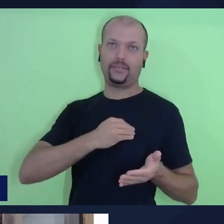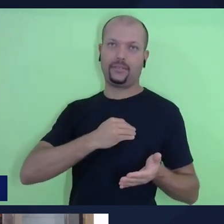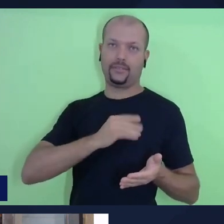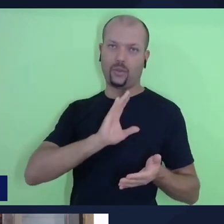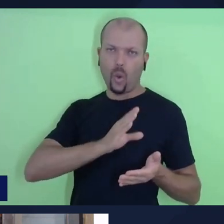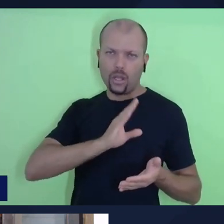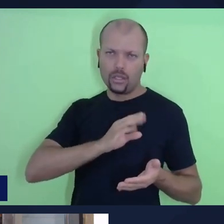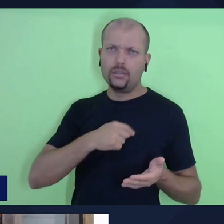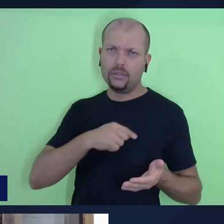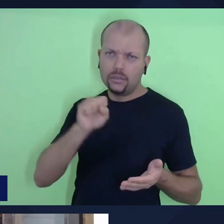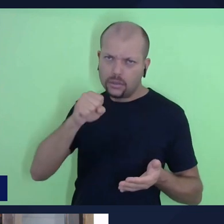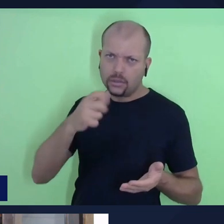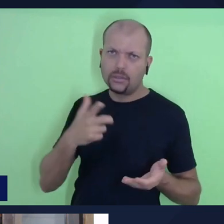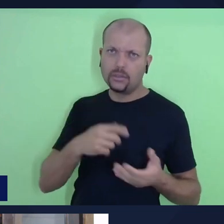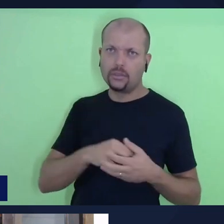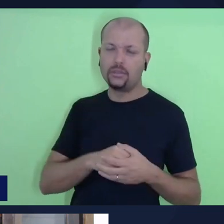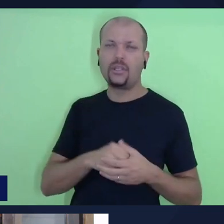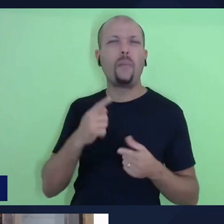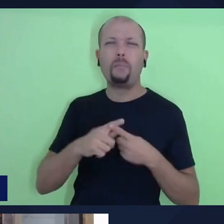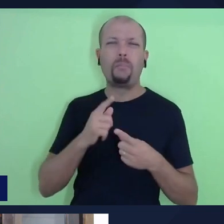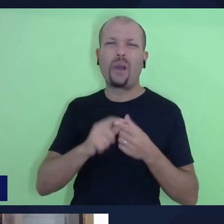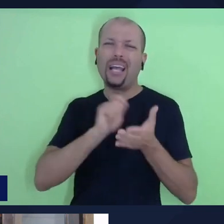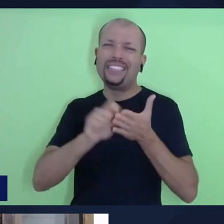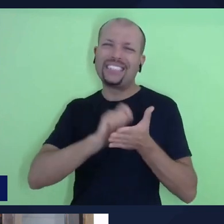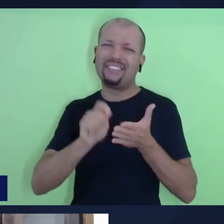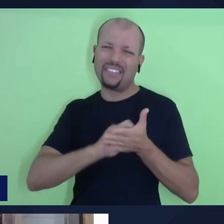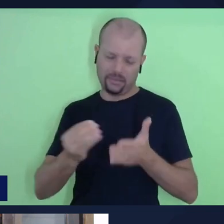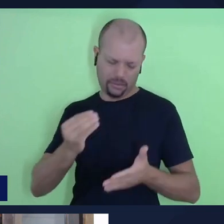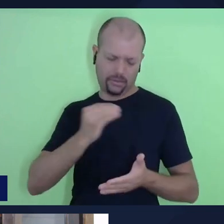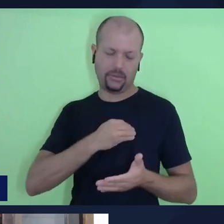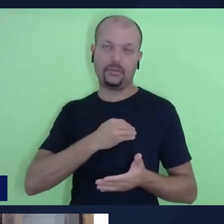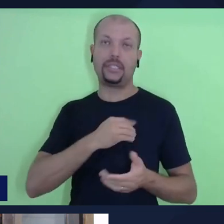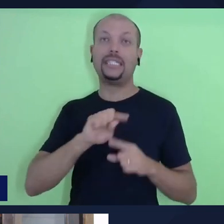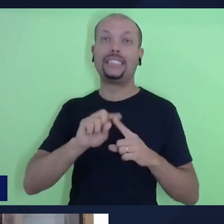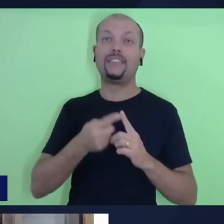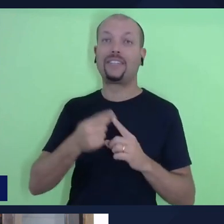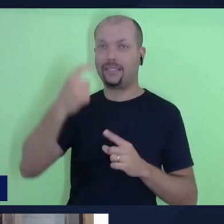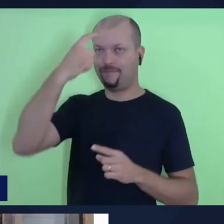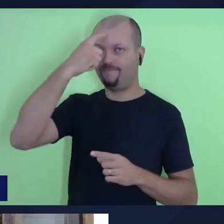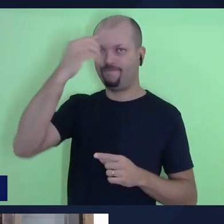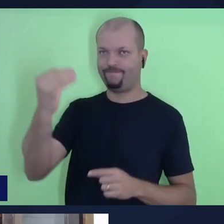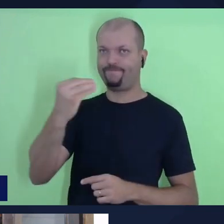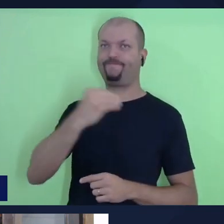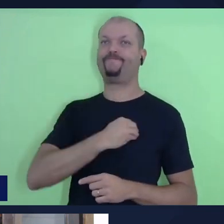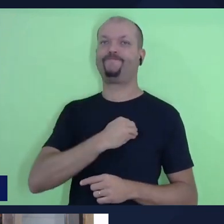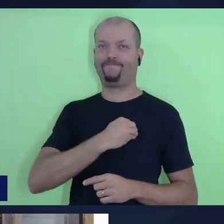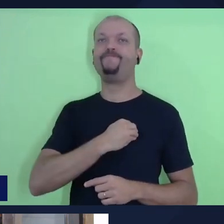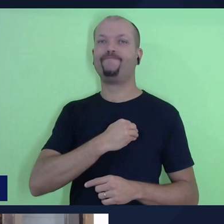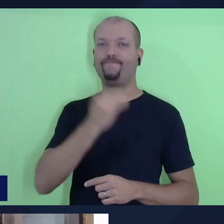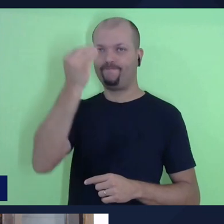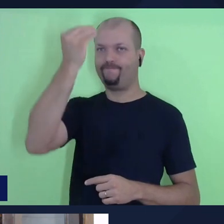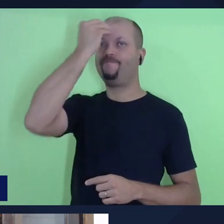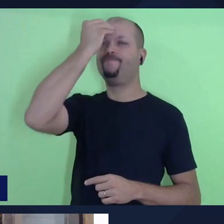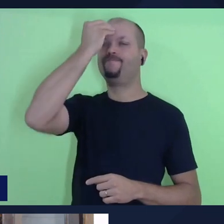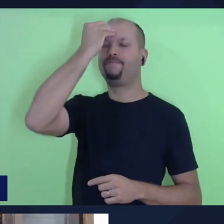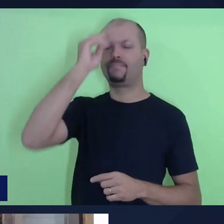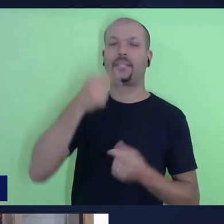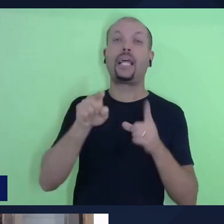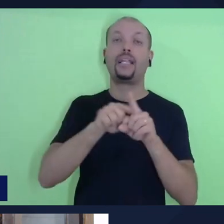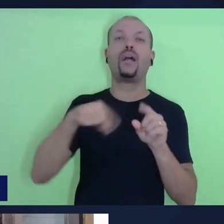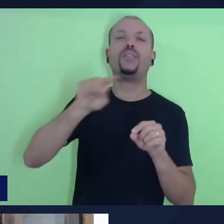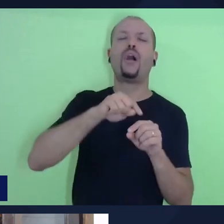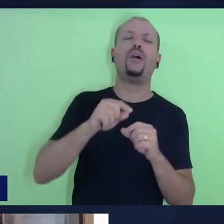Por que que eu dei esse vislumbre aí? Porque eu acho que a gente consegue talvez organizar um pouquinho melhor a